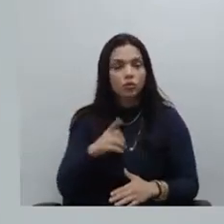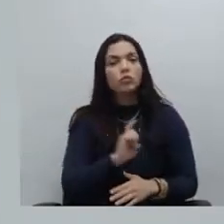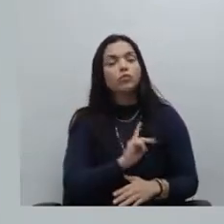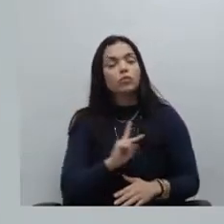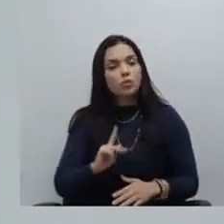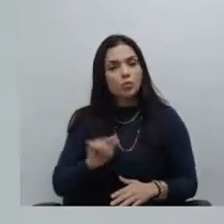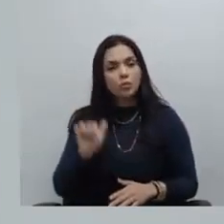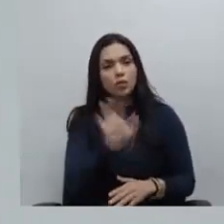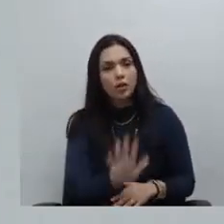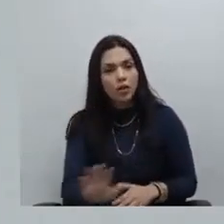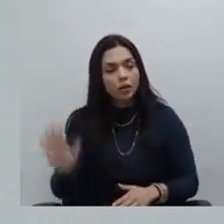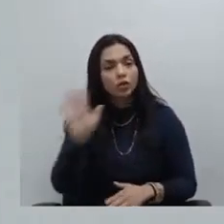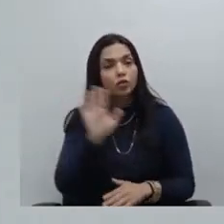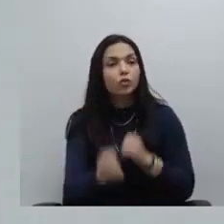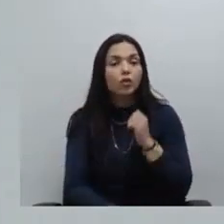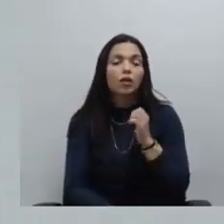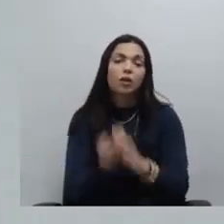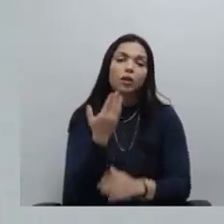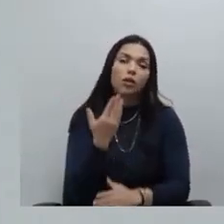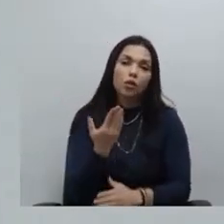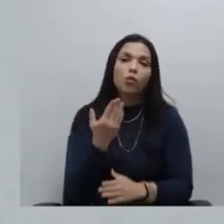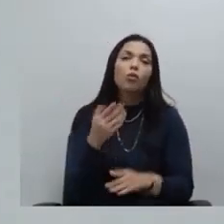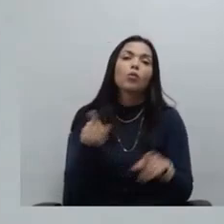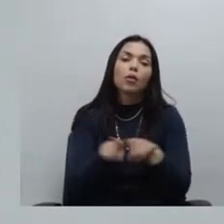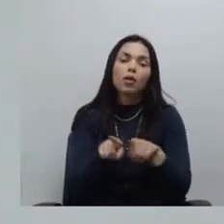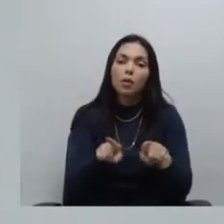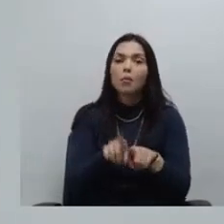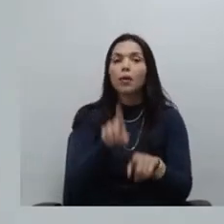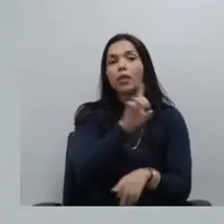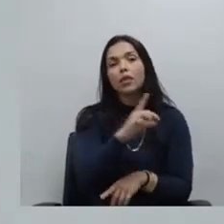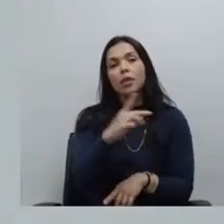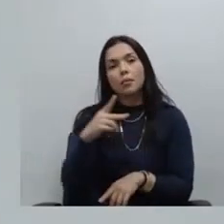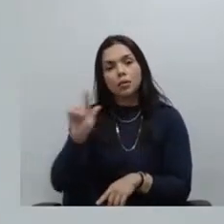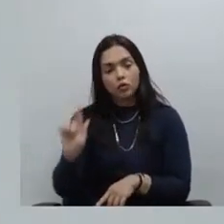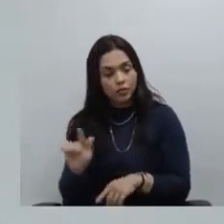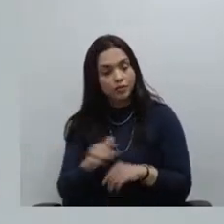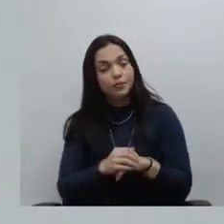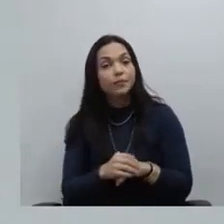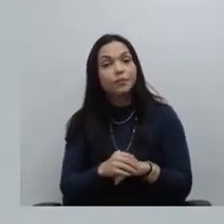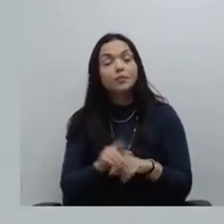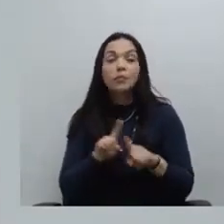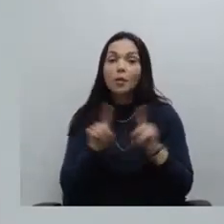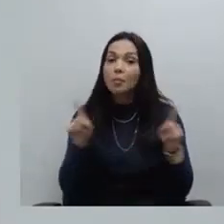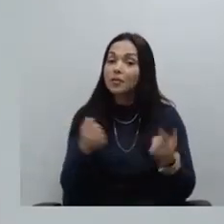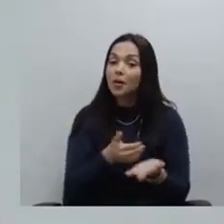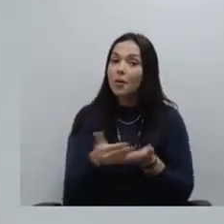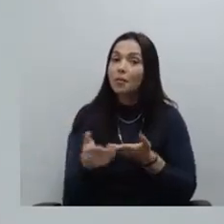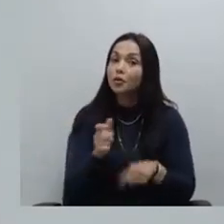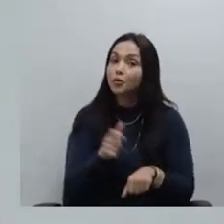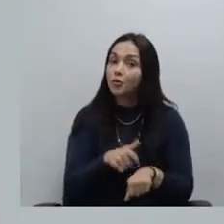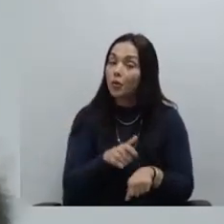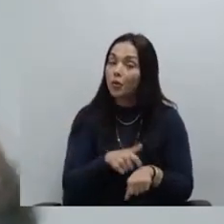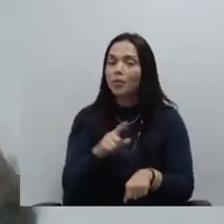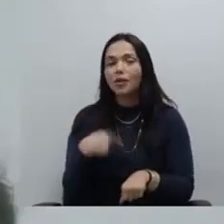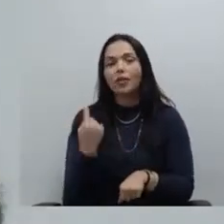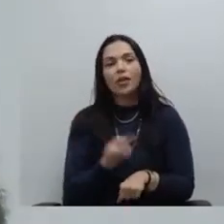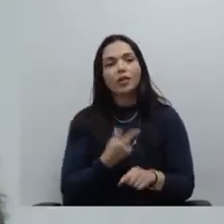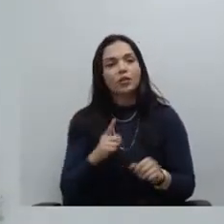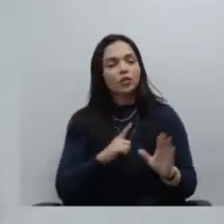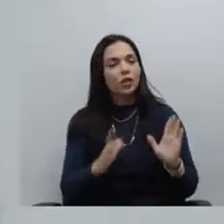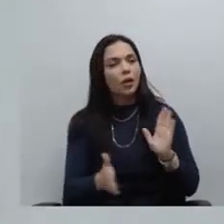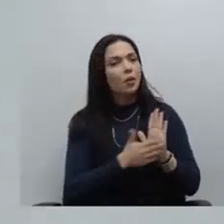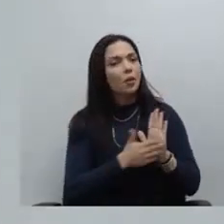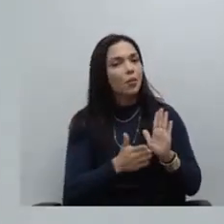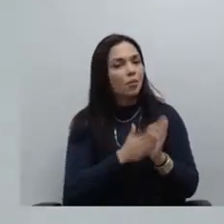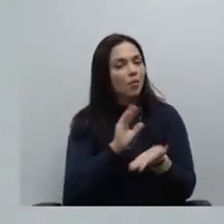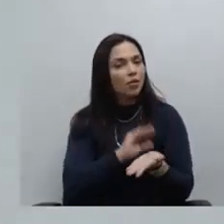geral avocou para si e criou através de ato DPG mas a partir do momento em que nós temos uma proposta aqui de